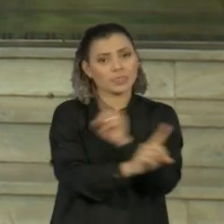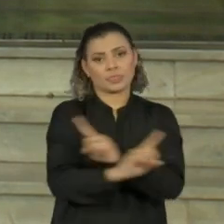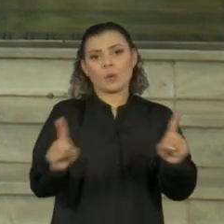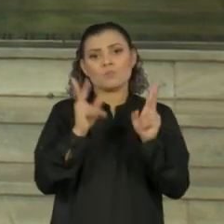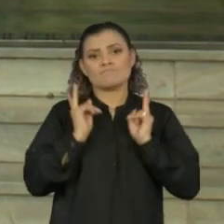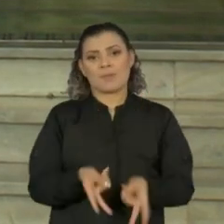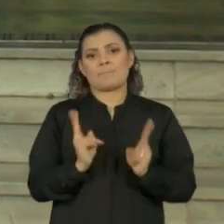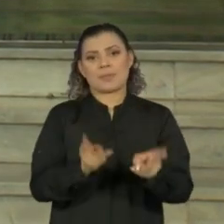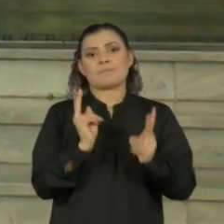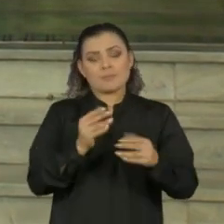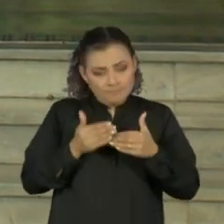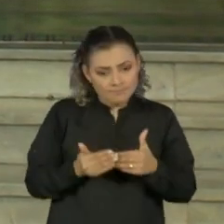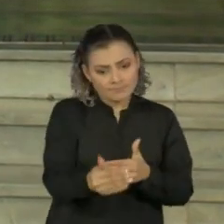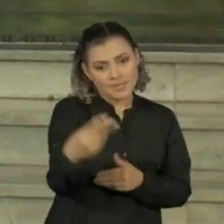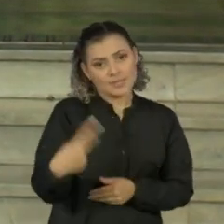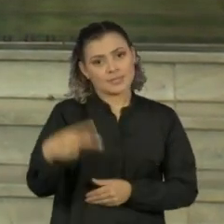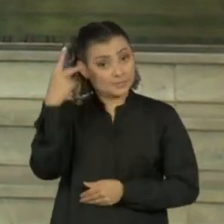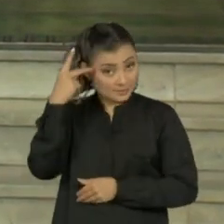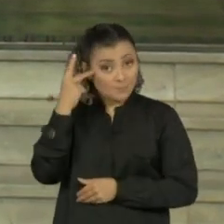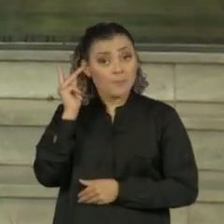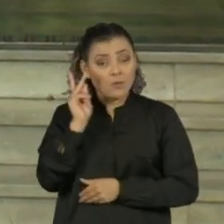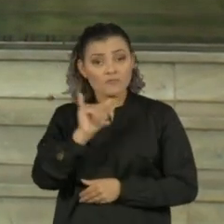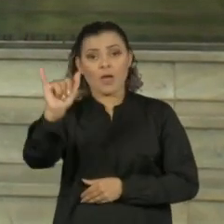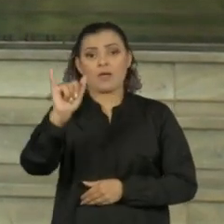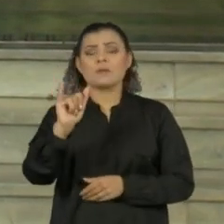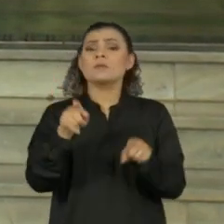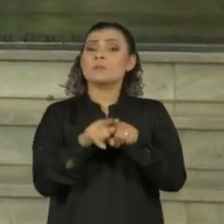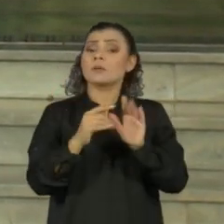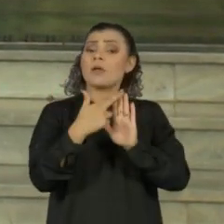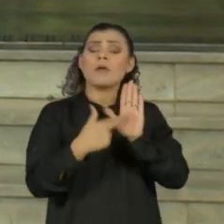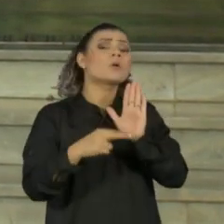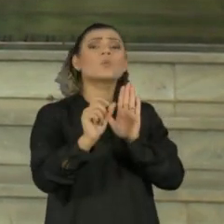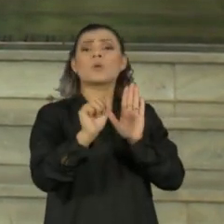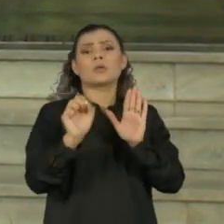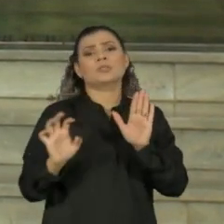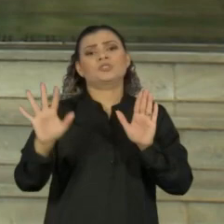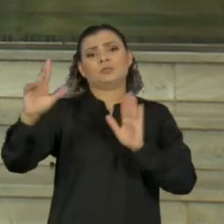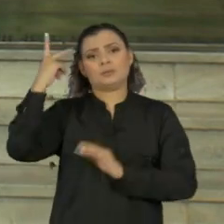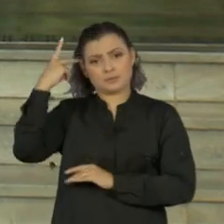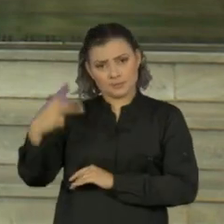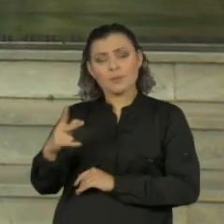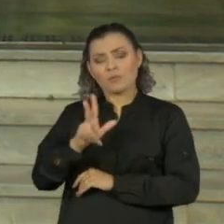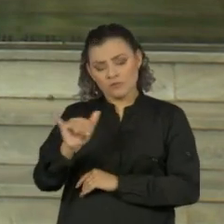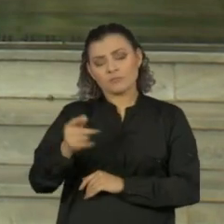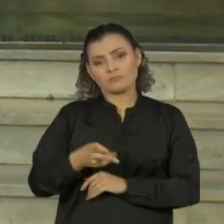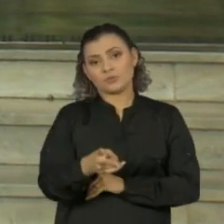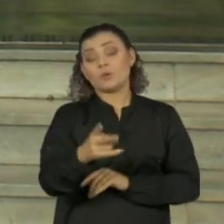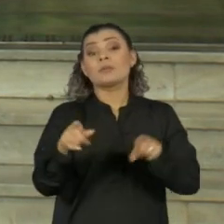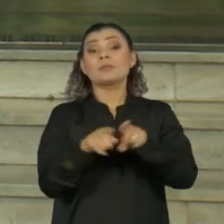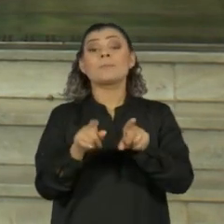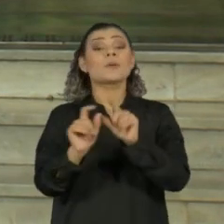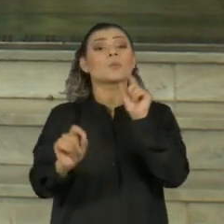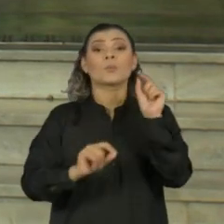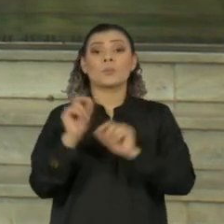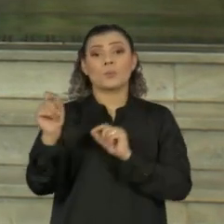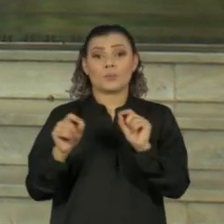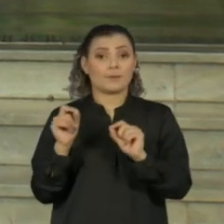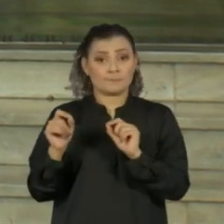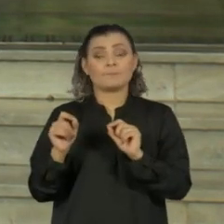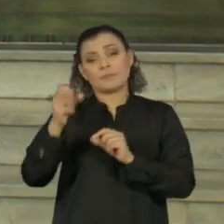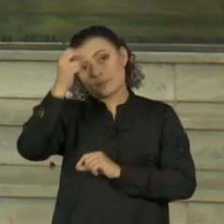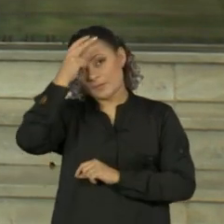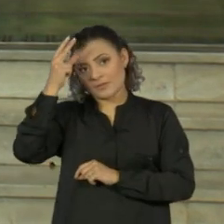na quarentena de São Paulo e isso é válido para todo o estado de São Paulo, inclusive os